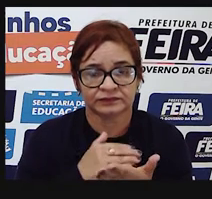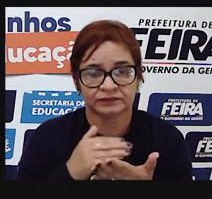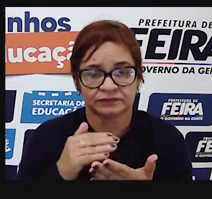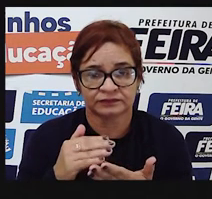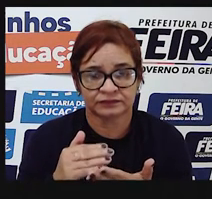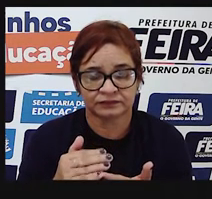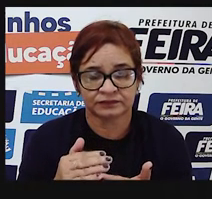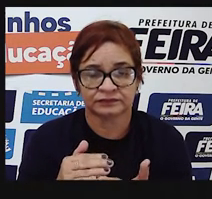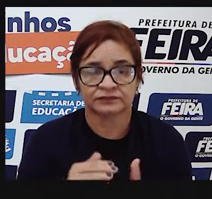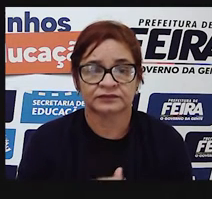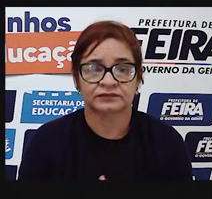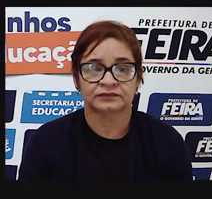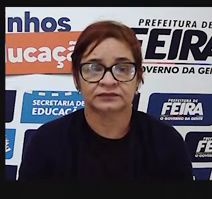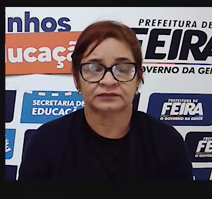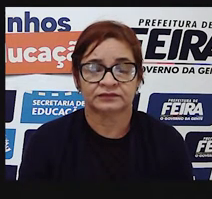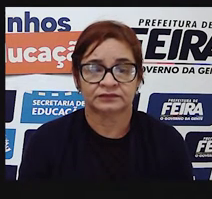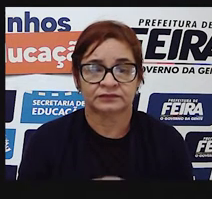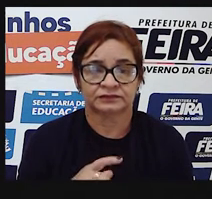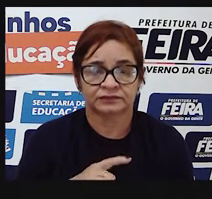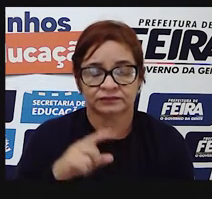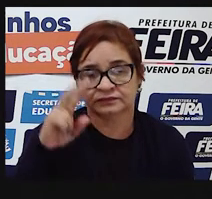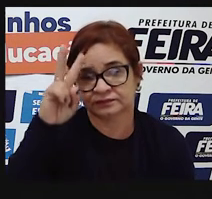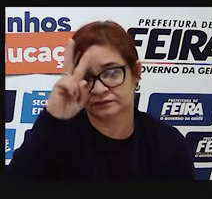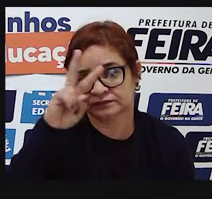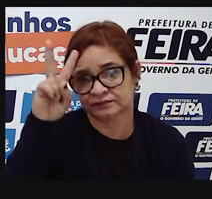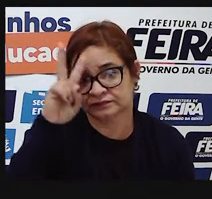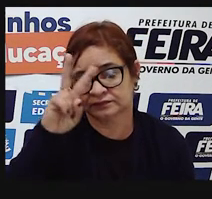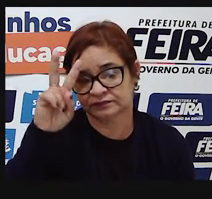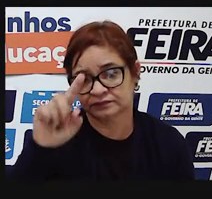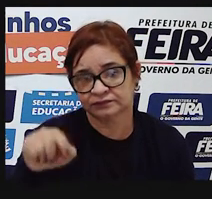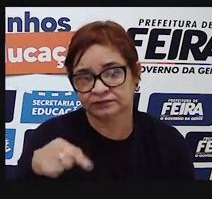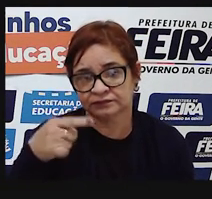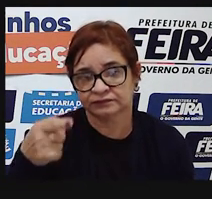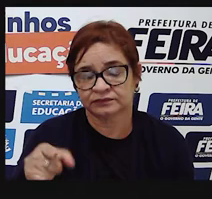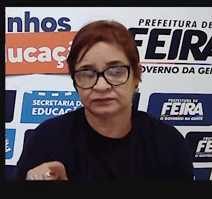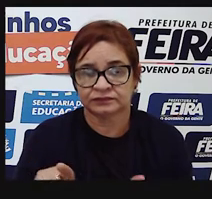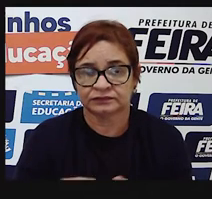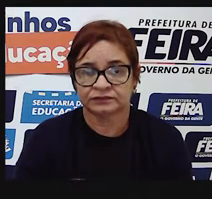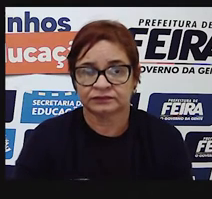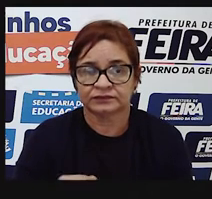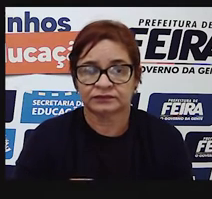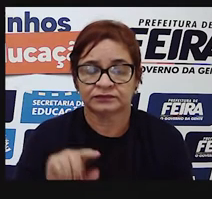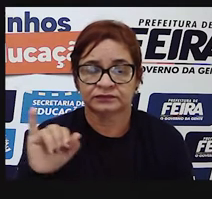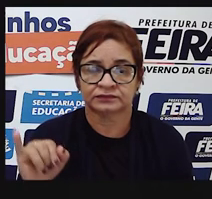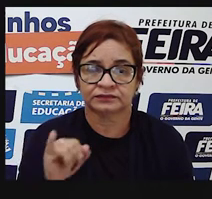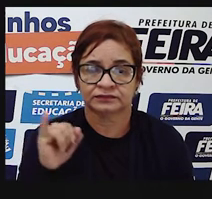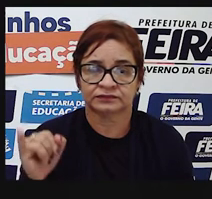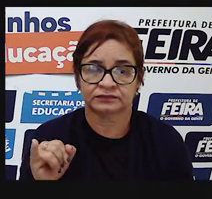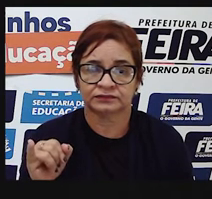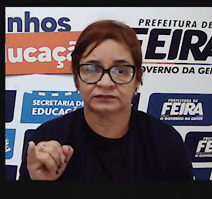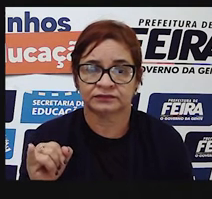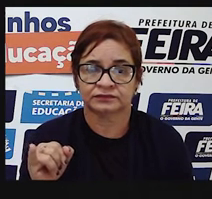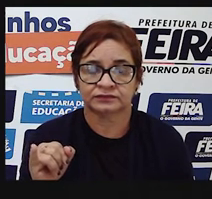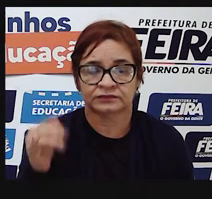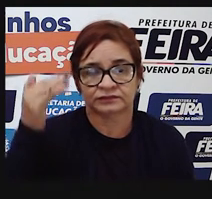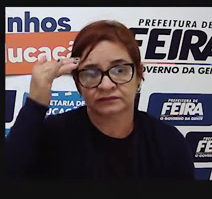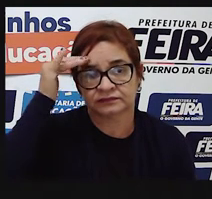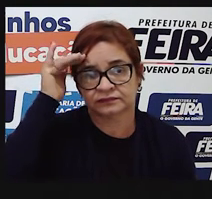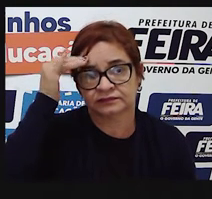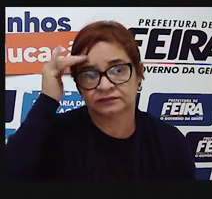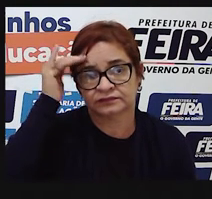e para que serve, nós temos que lembrar de uma outra coisa que é básico para a gente compreender